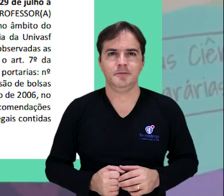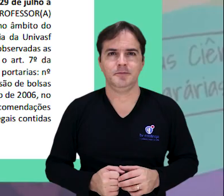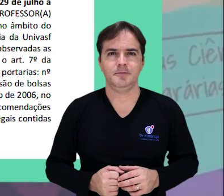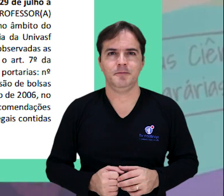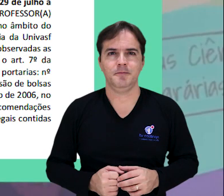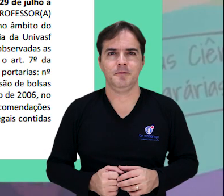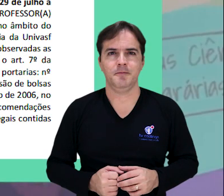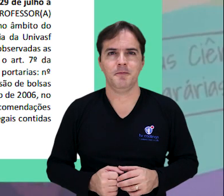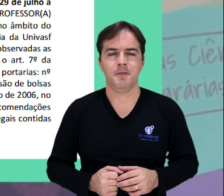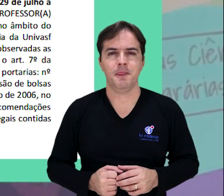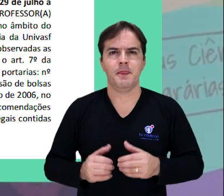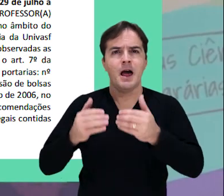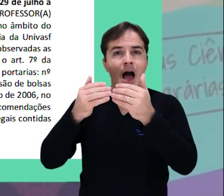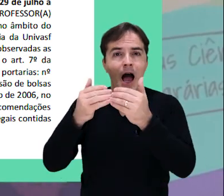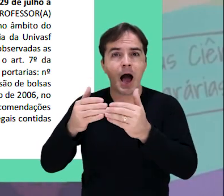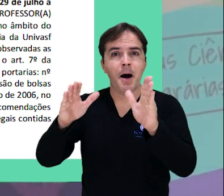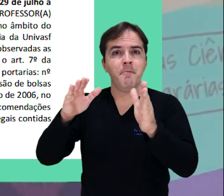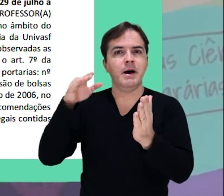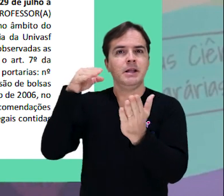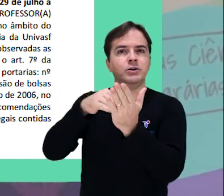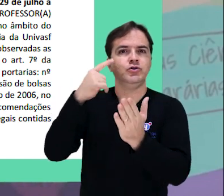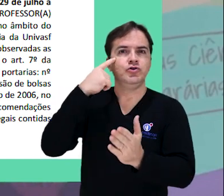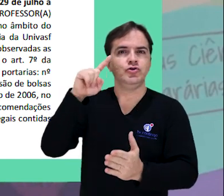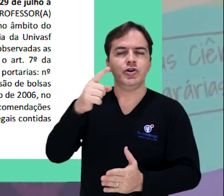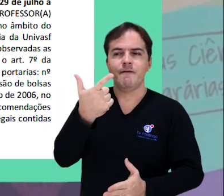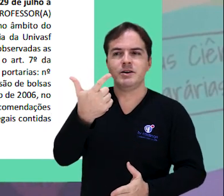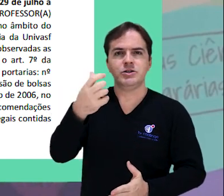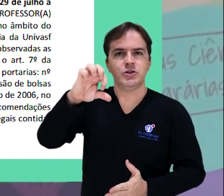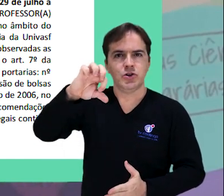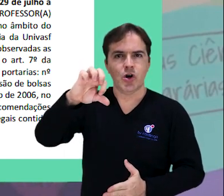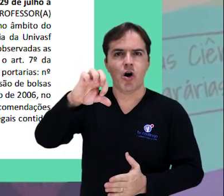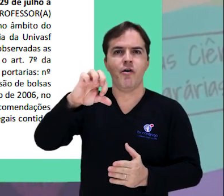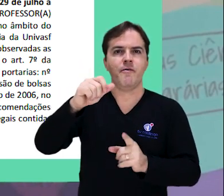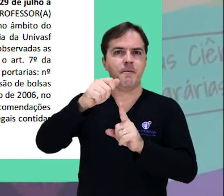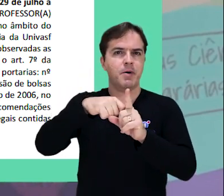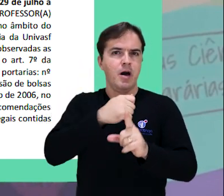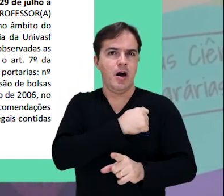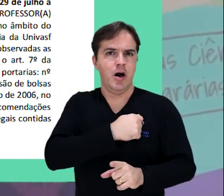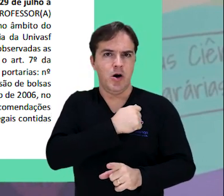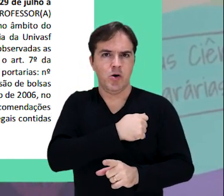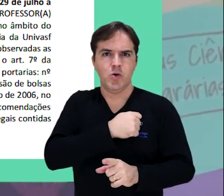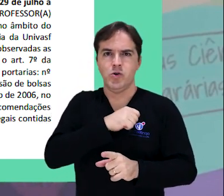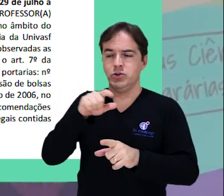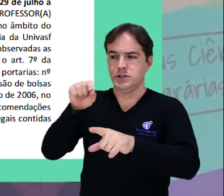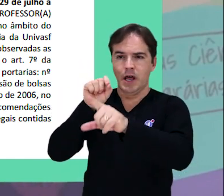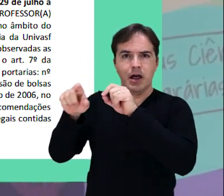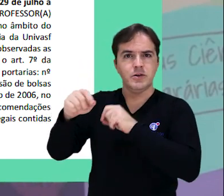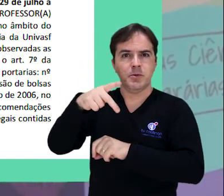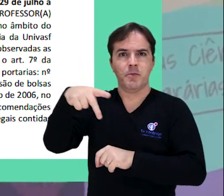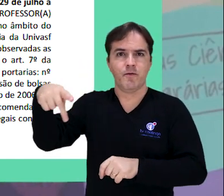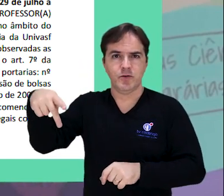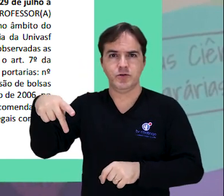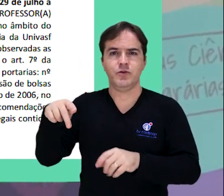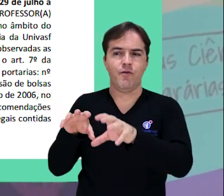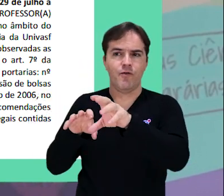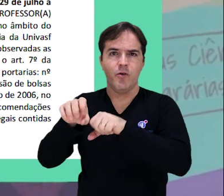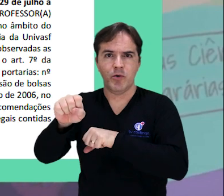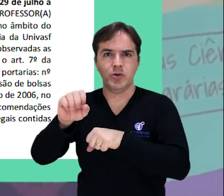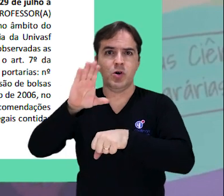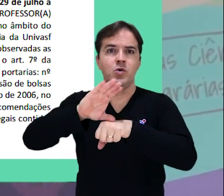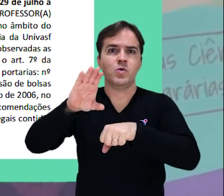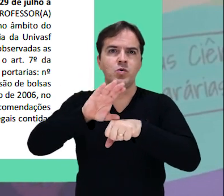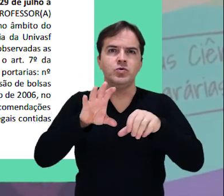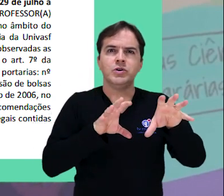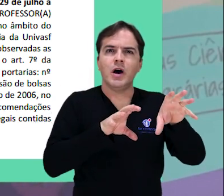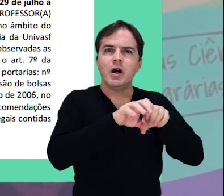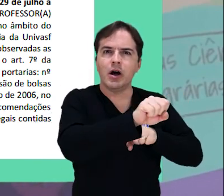Estão abertas até o dia 29 de agosto as inscrições para a seleção de professor formador para cursos de